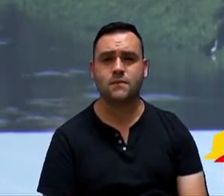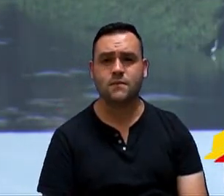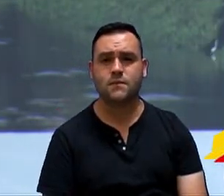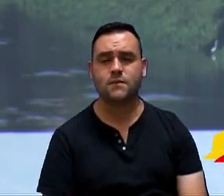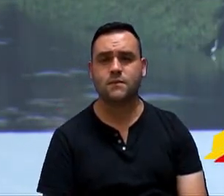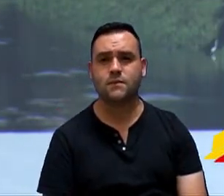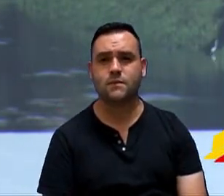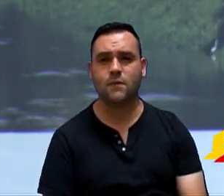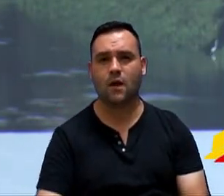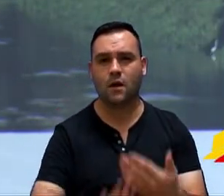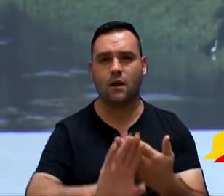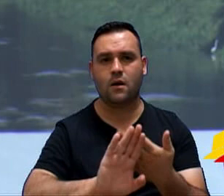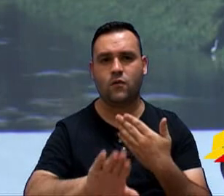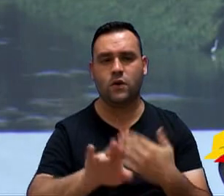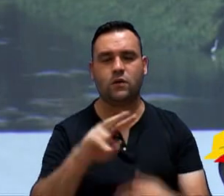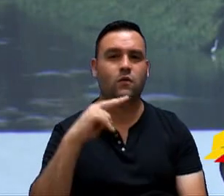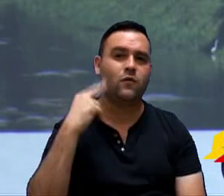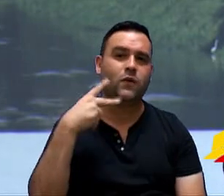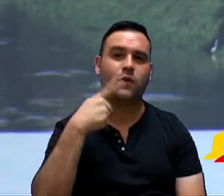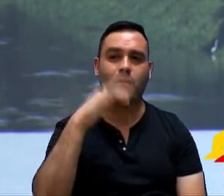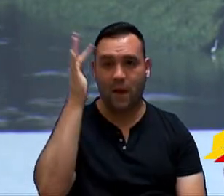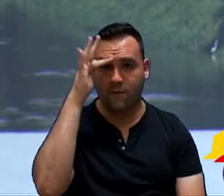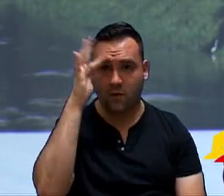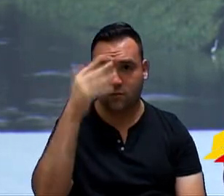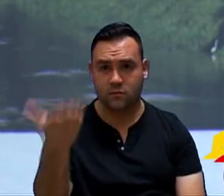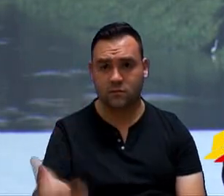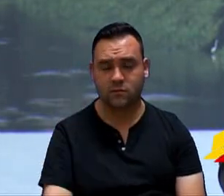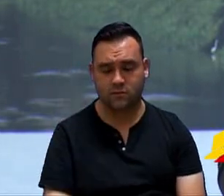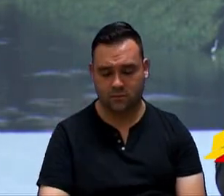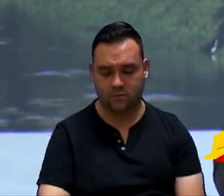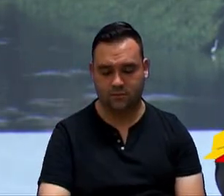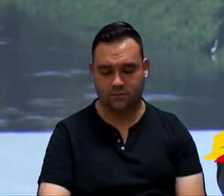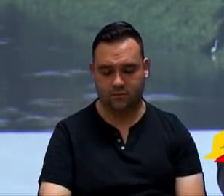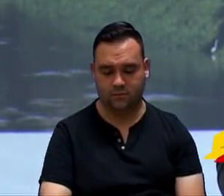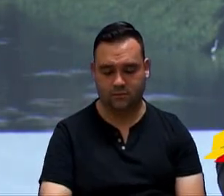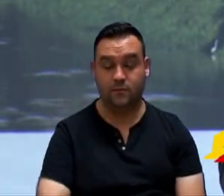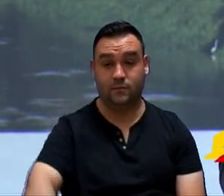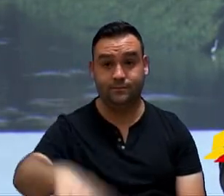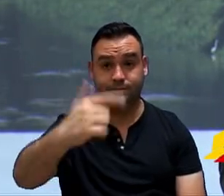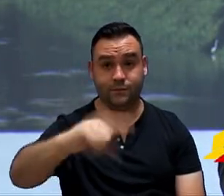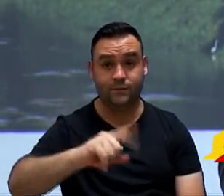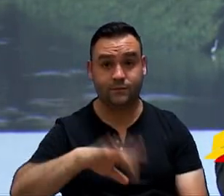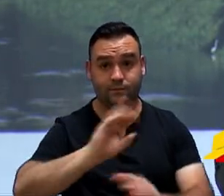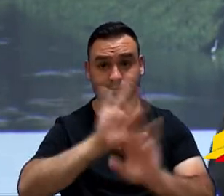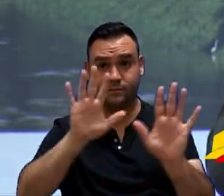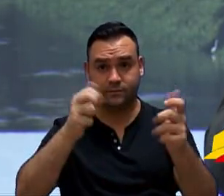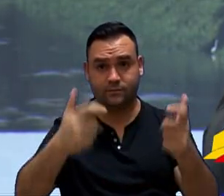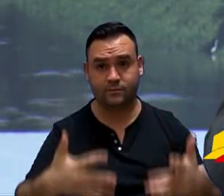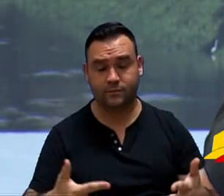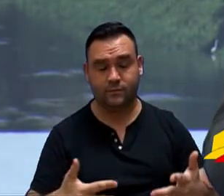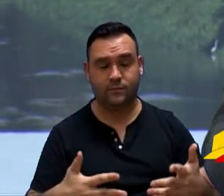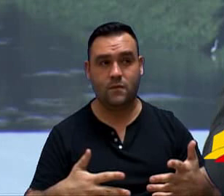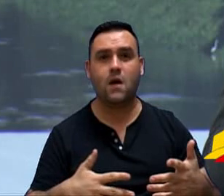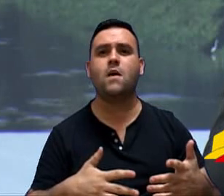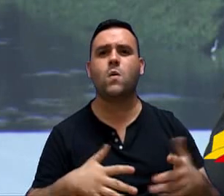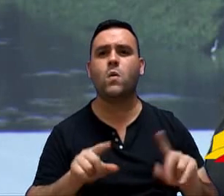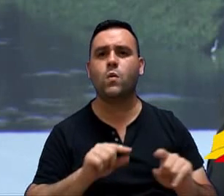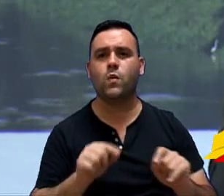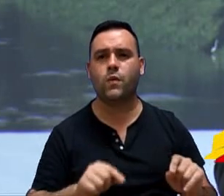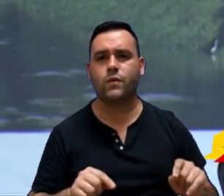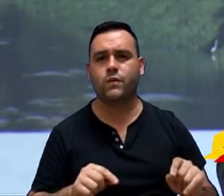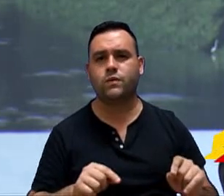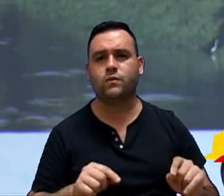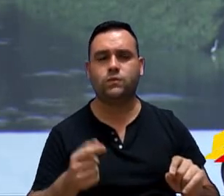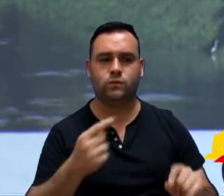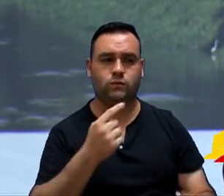Então, a parte para o Fausto, presidente. Então, vamos mais uma vez, só deixar claro que a questão da